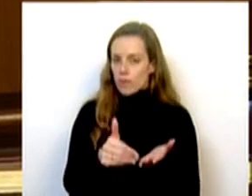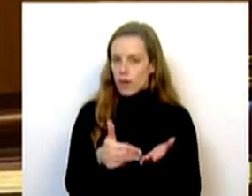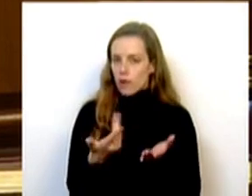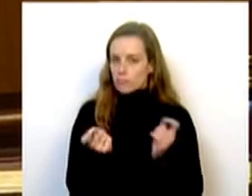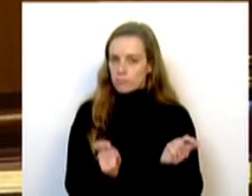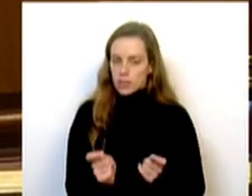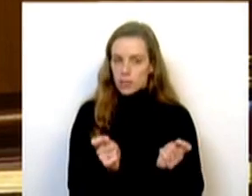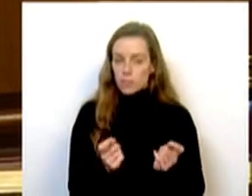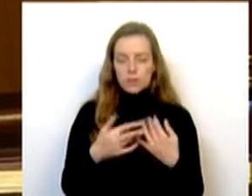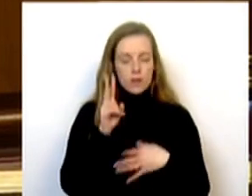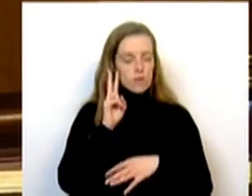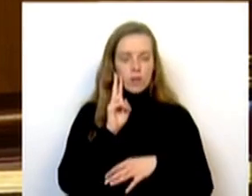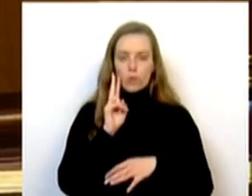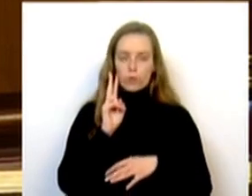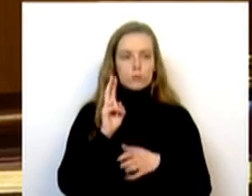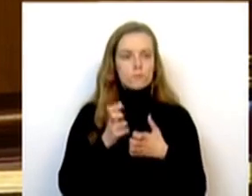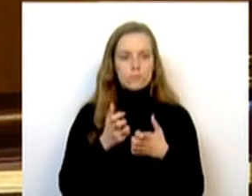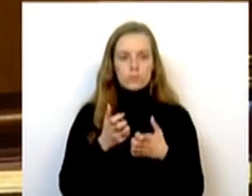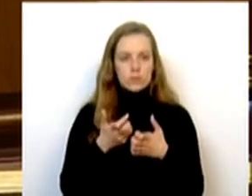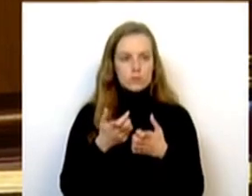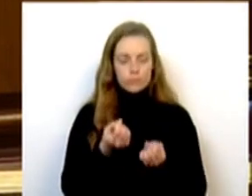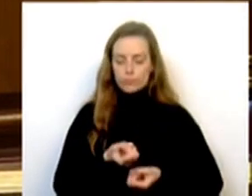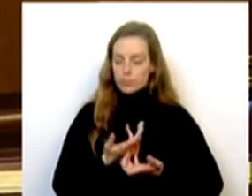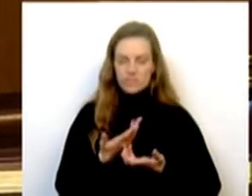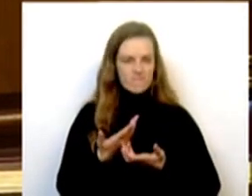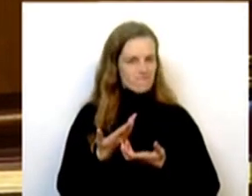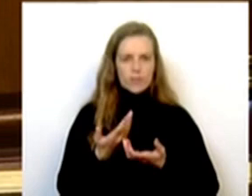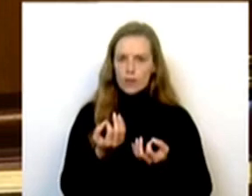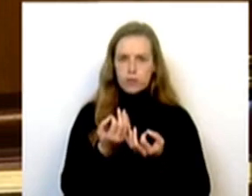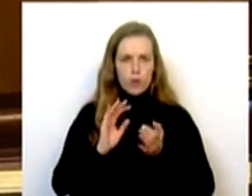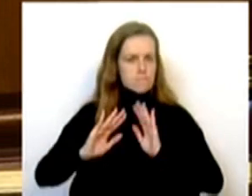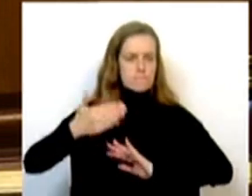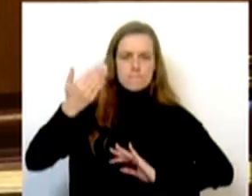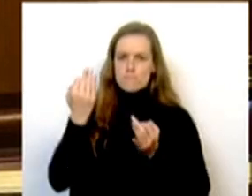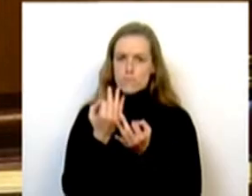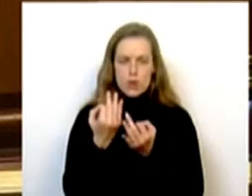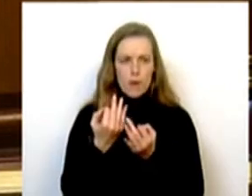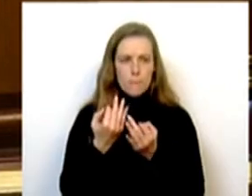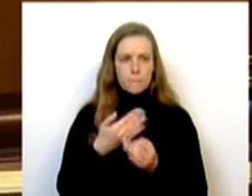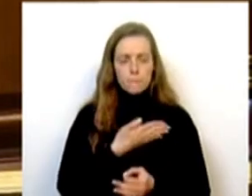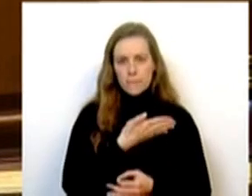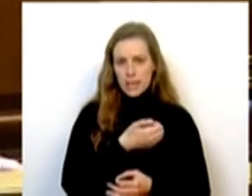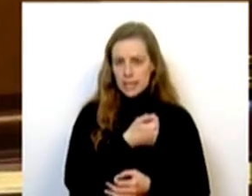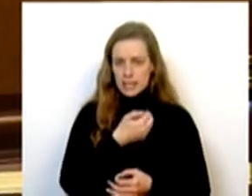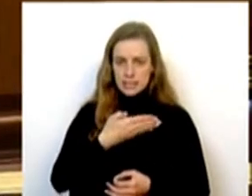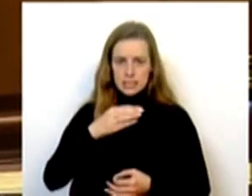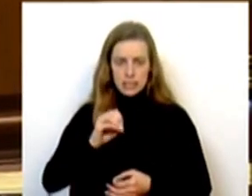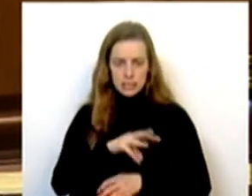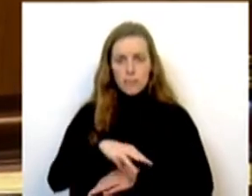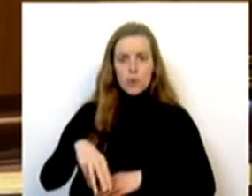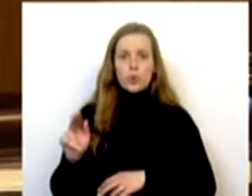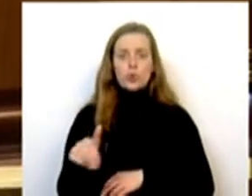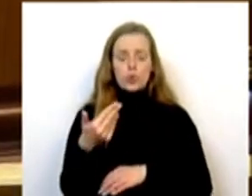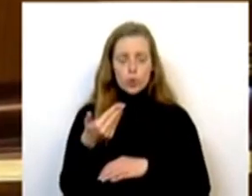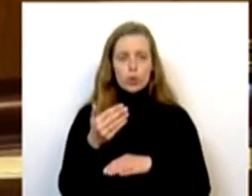tem um valor, o mais expressivo de sempre, de 5.570 milhões de euros, o que representa um